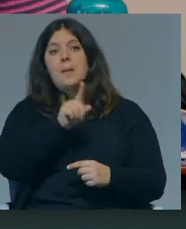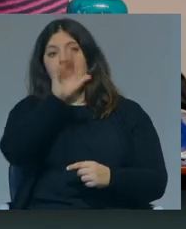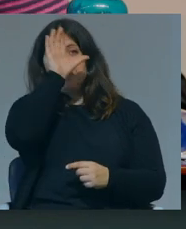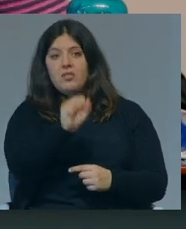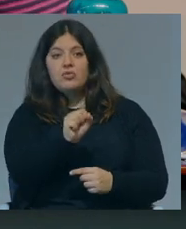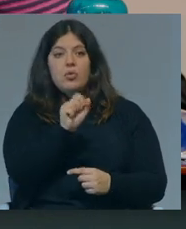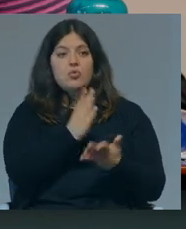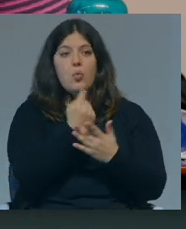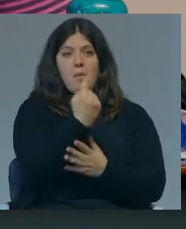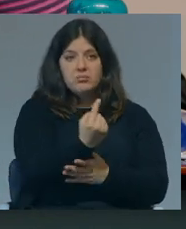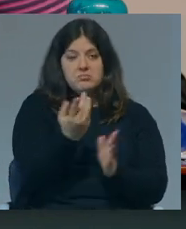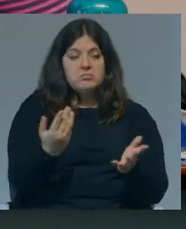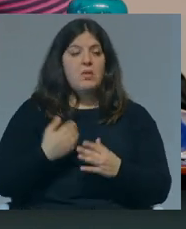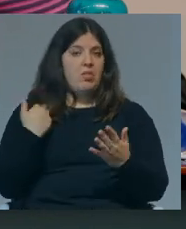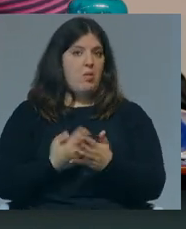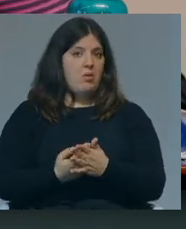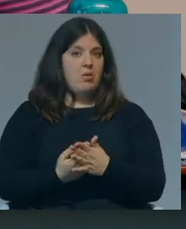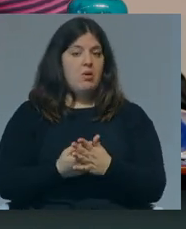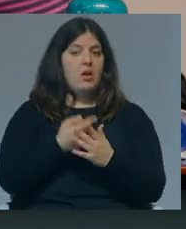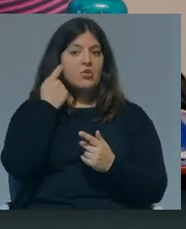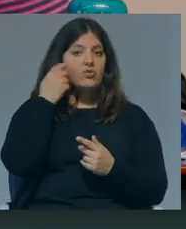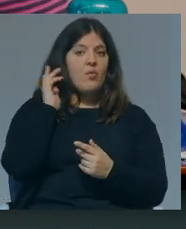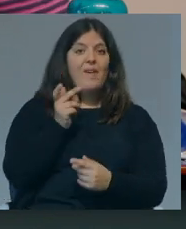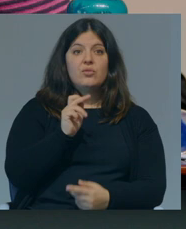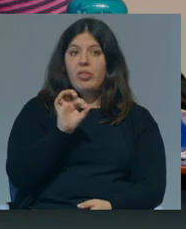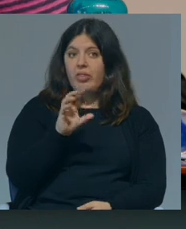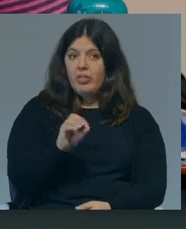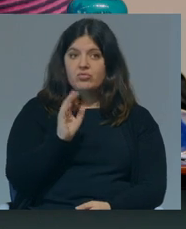-Ministra, só tivemos uma. E já foi nos anos 80.